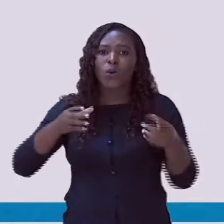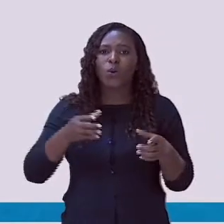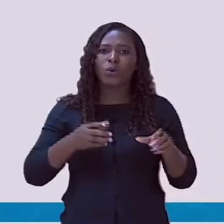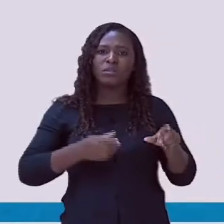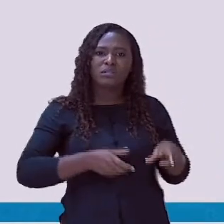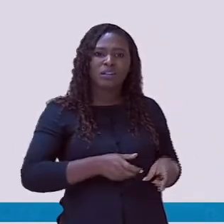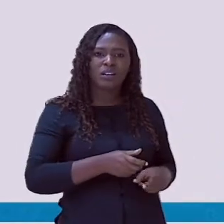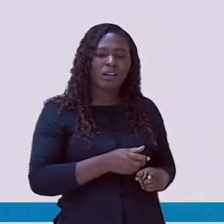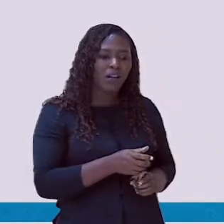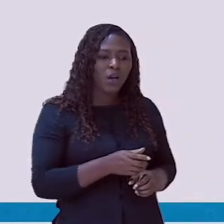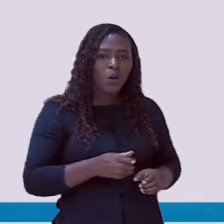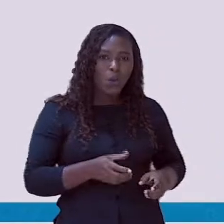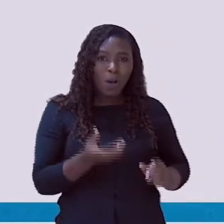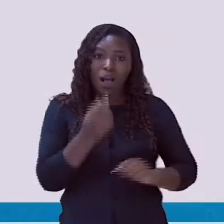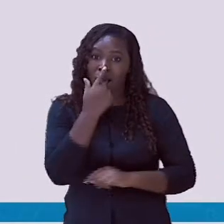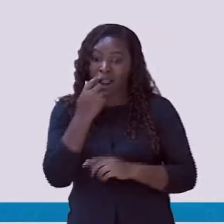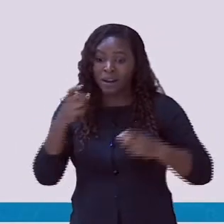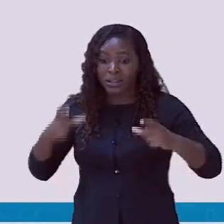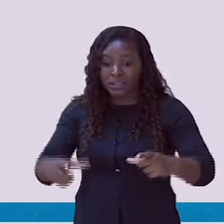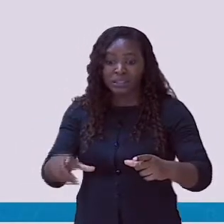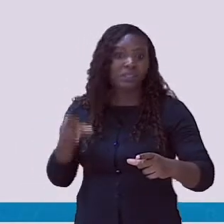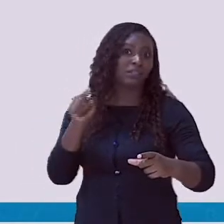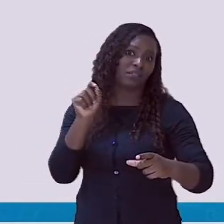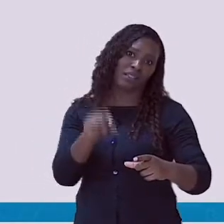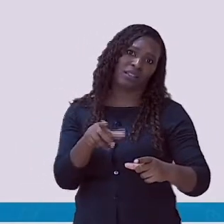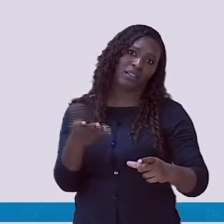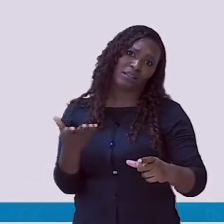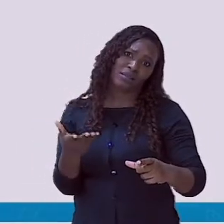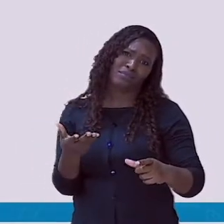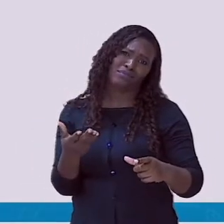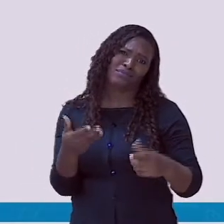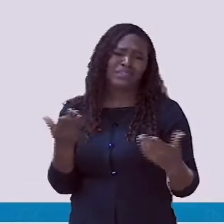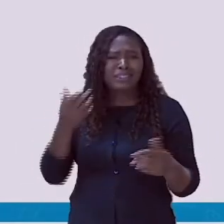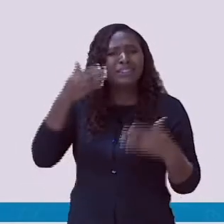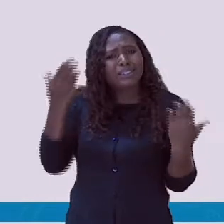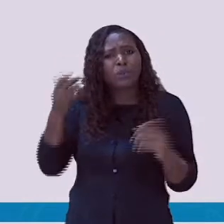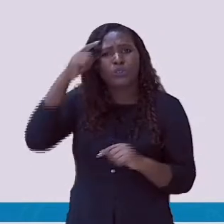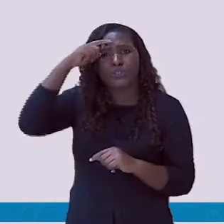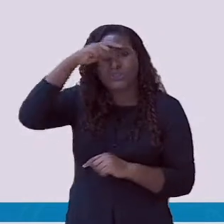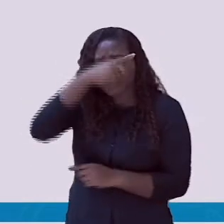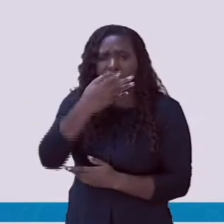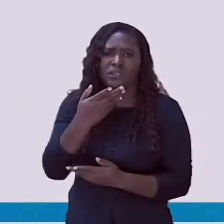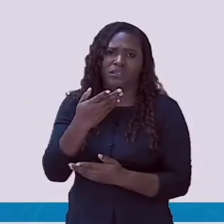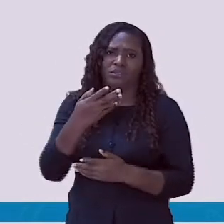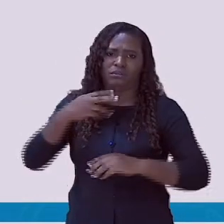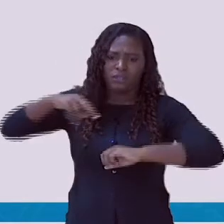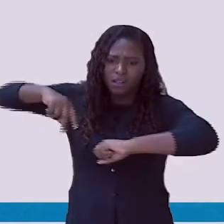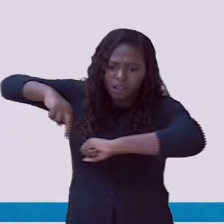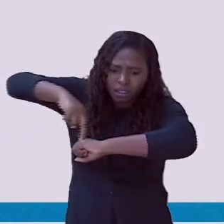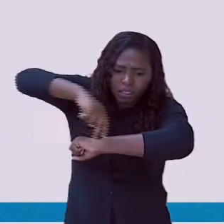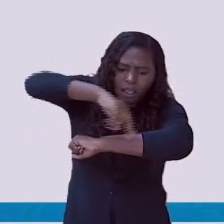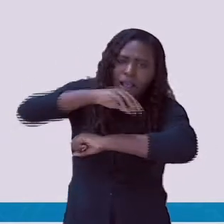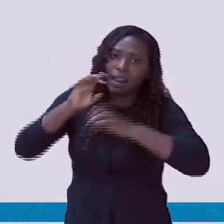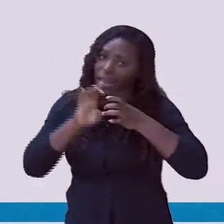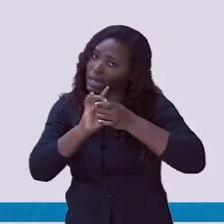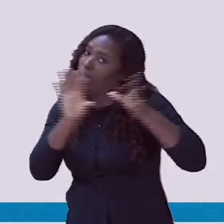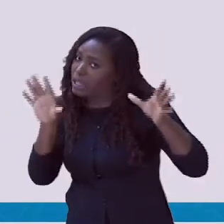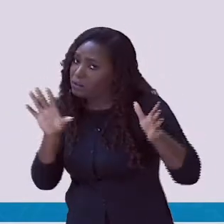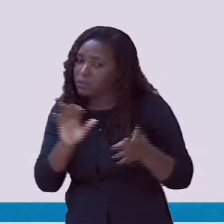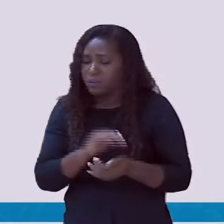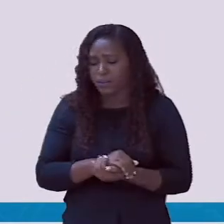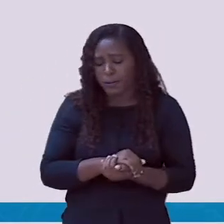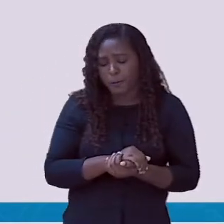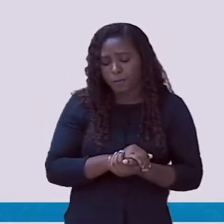outra placa. Então fica muito difícil, né? Nos